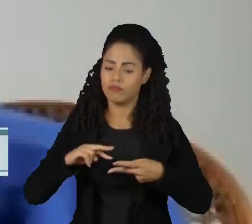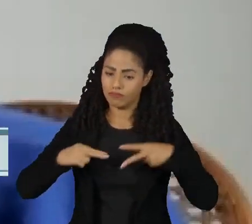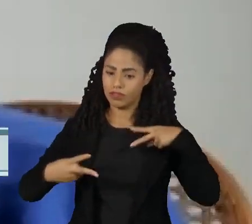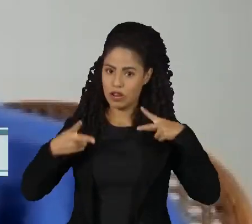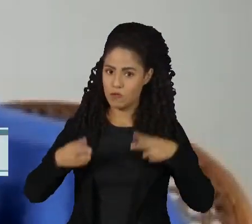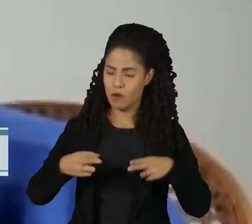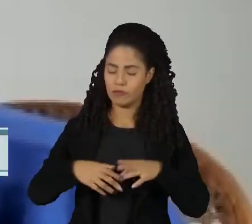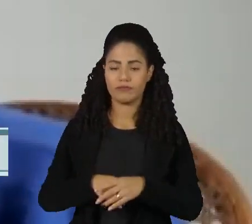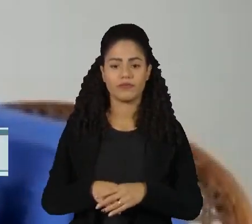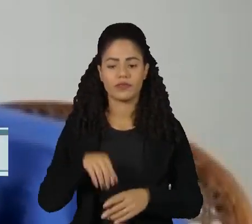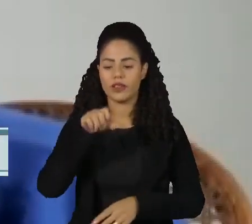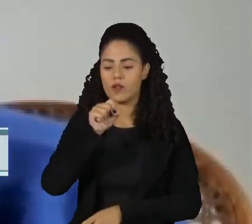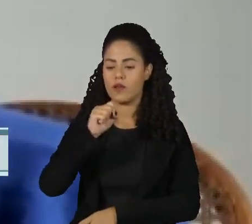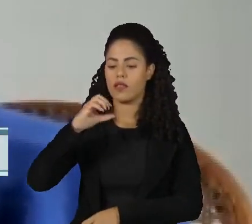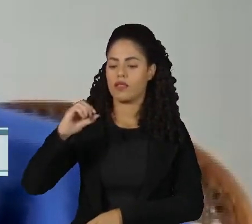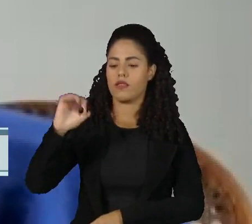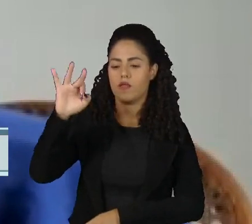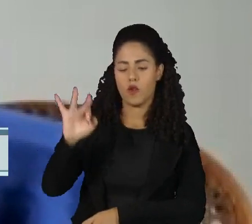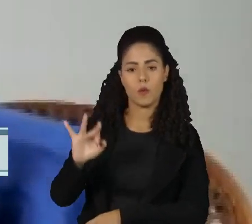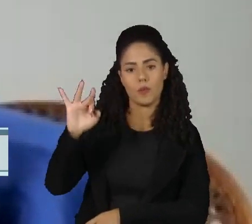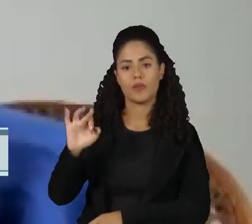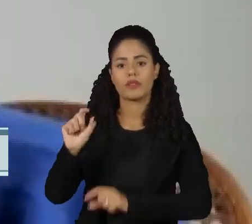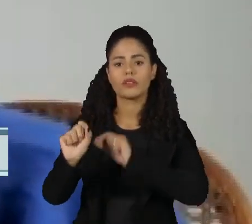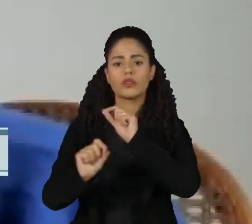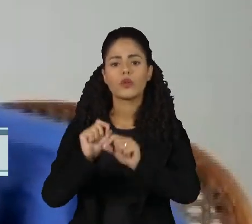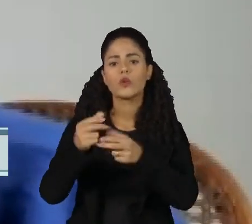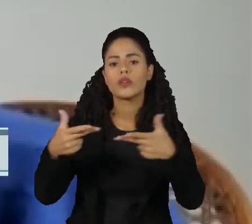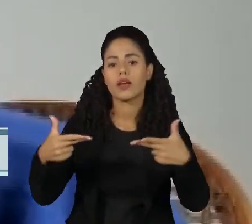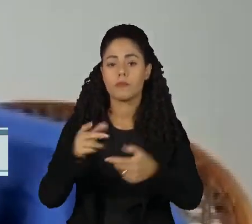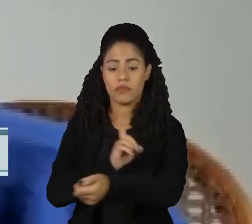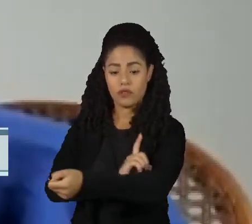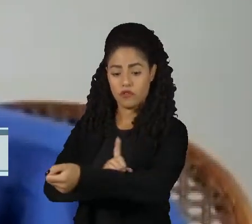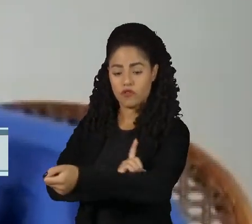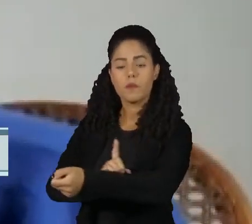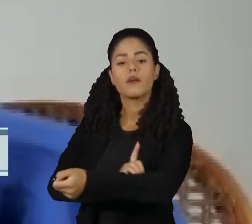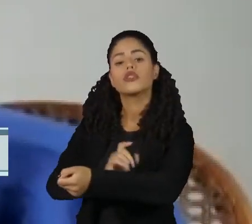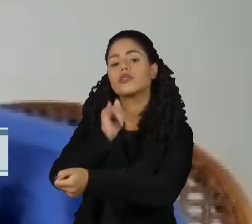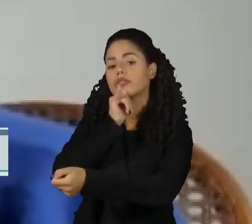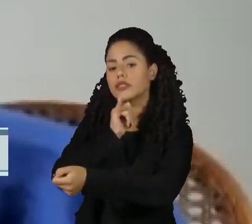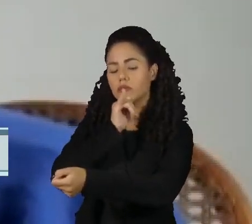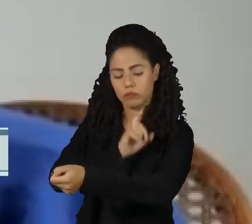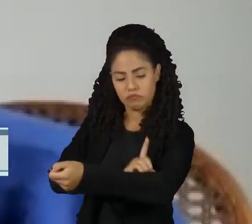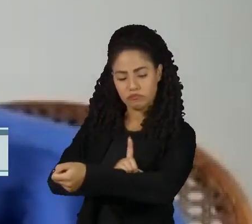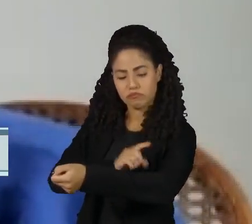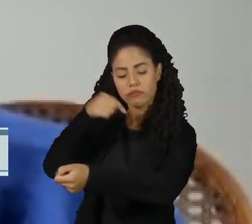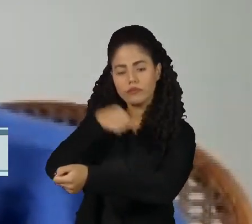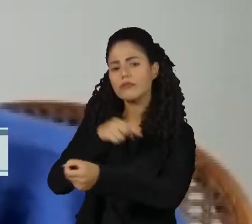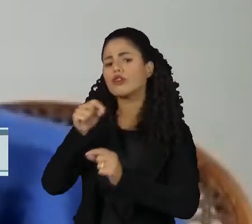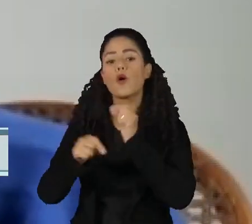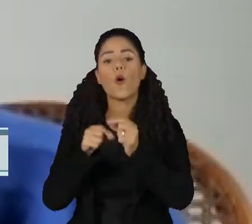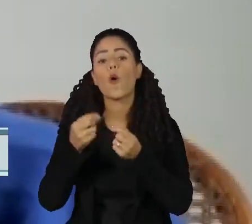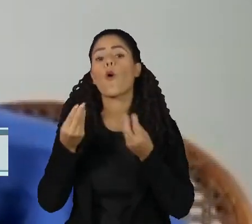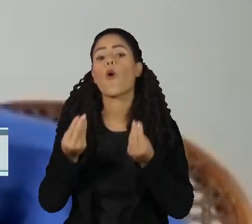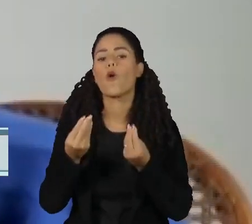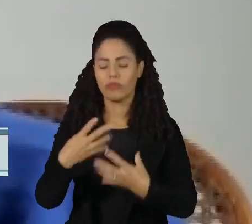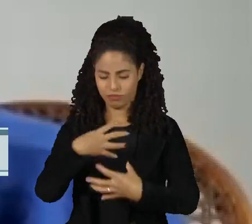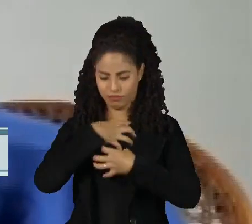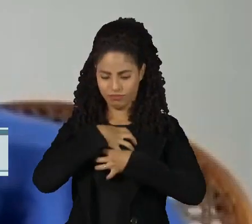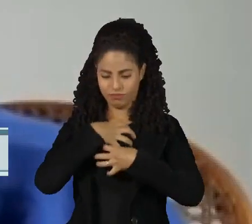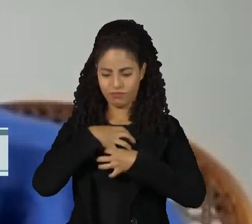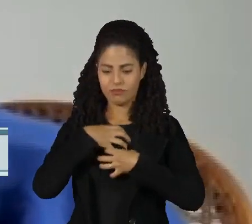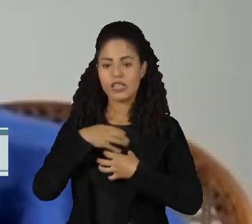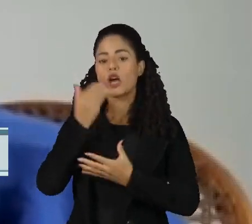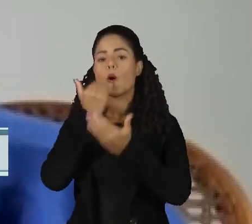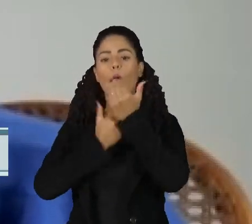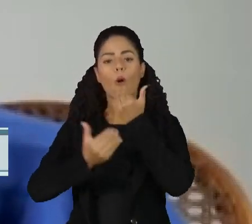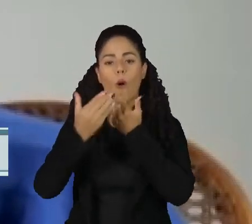Cerca de 80% da causalidade do diabetes, por exemplo, é estilo de vida. Ou seja, é a escolha que você